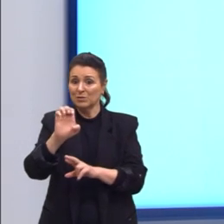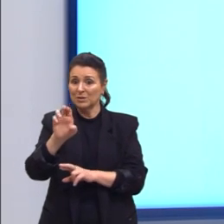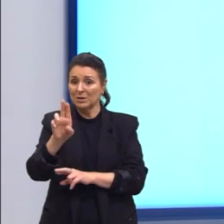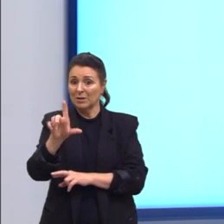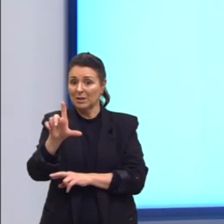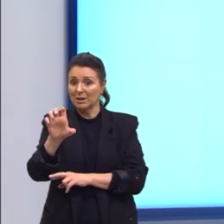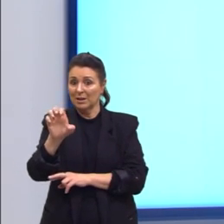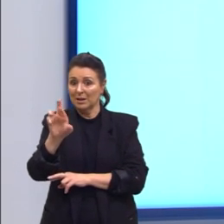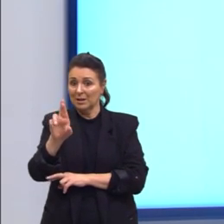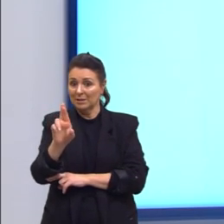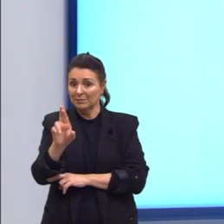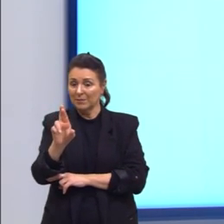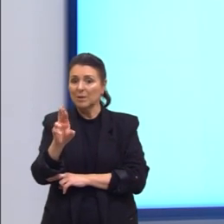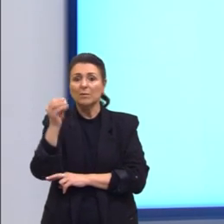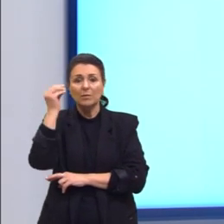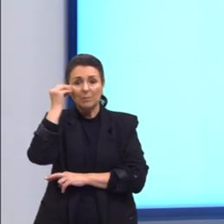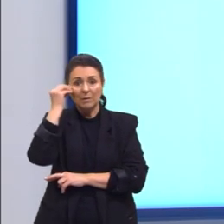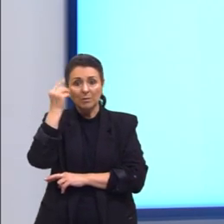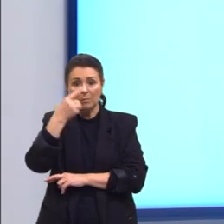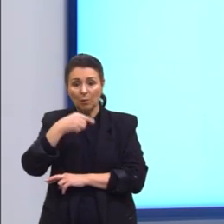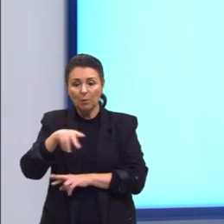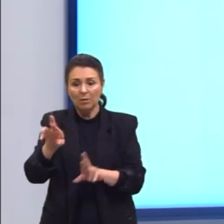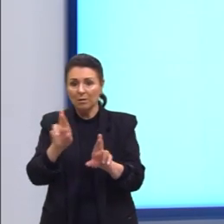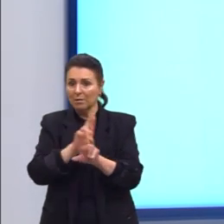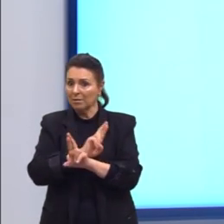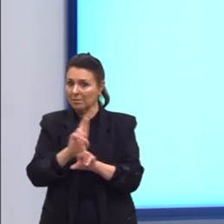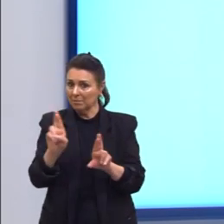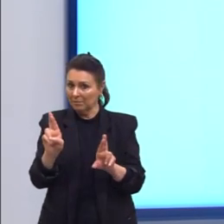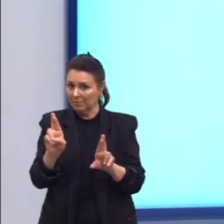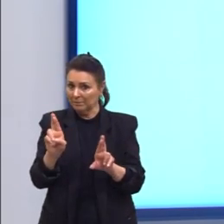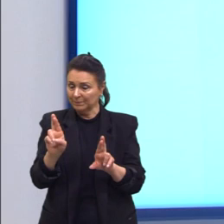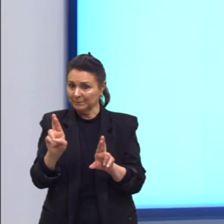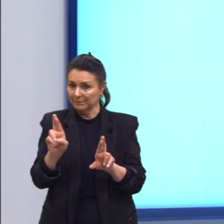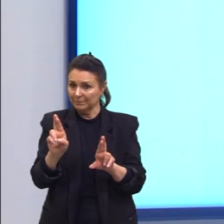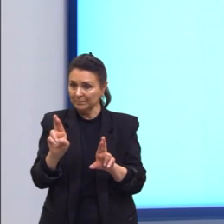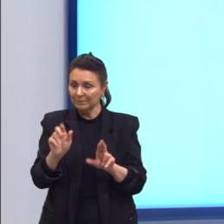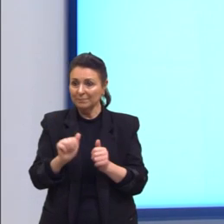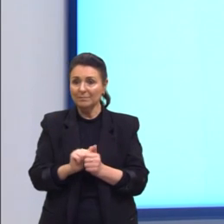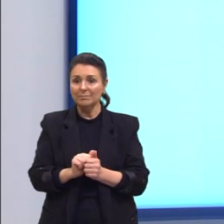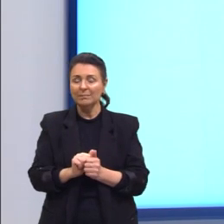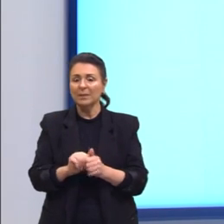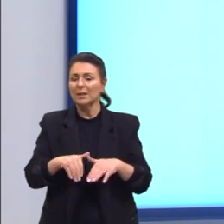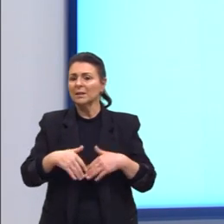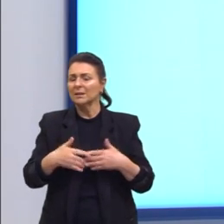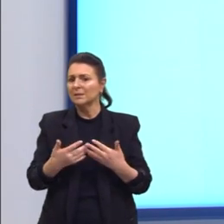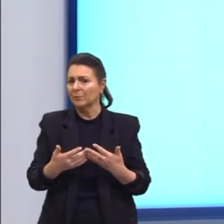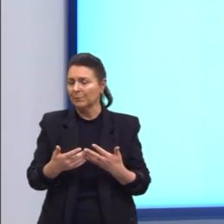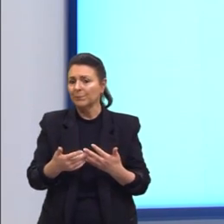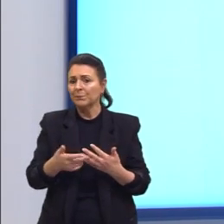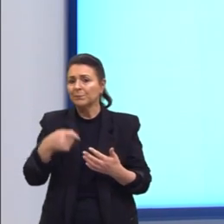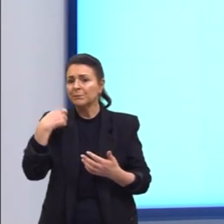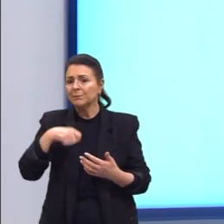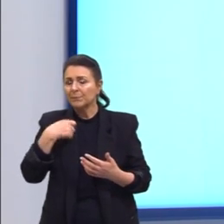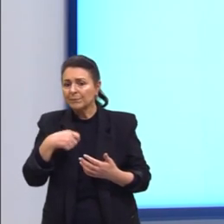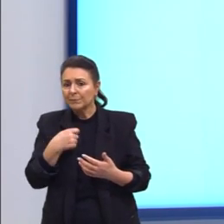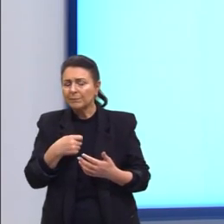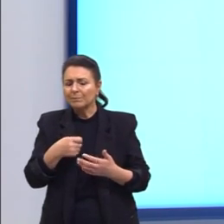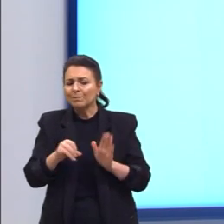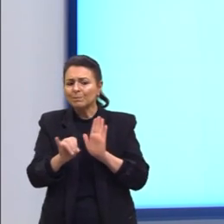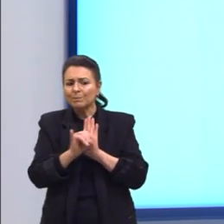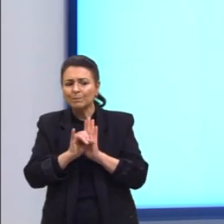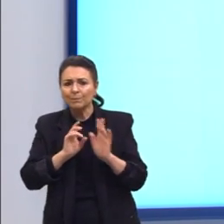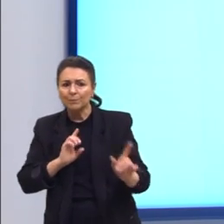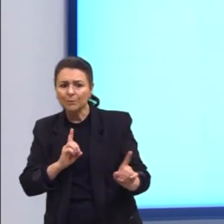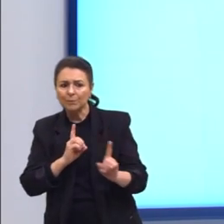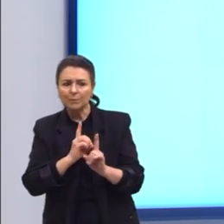uma outra relação possível para ele. Então, para isso, nós precisamos identificar